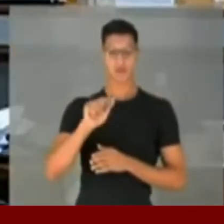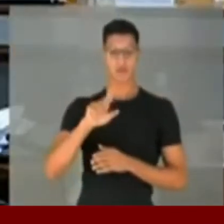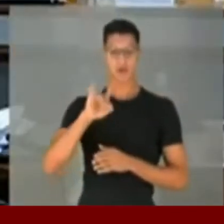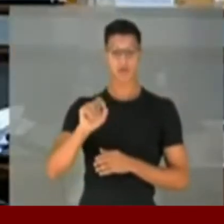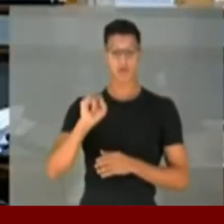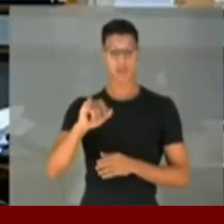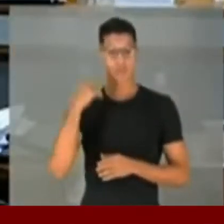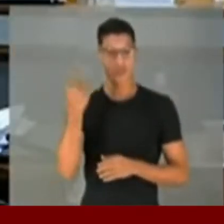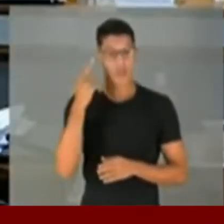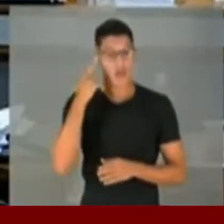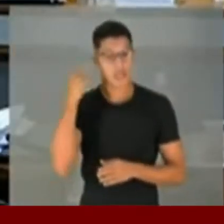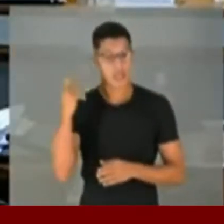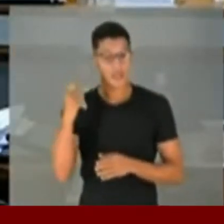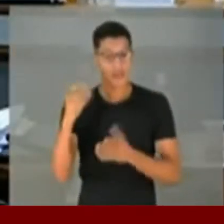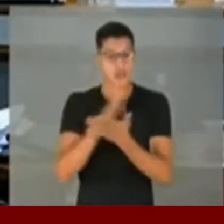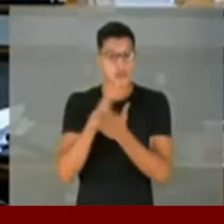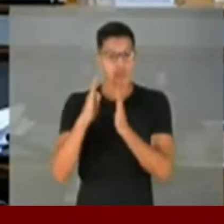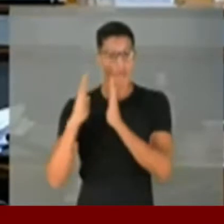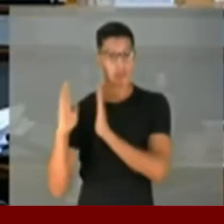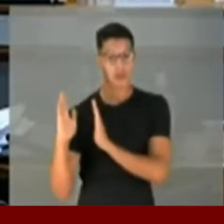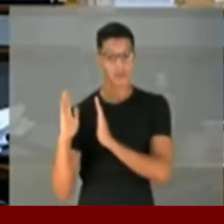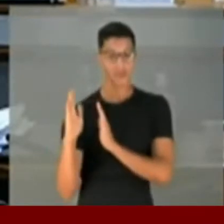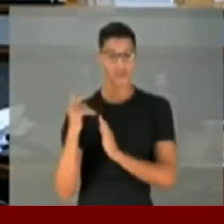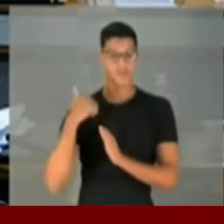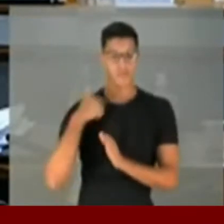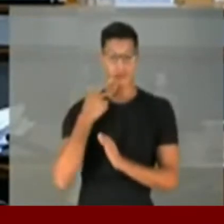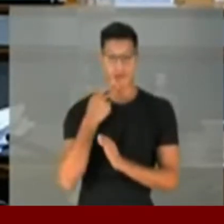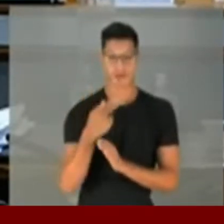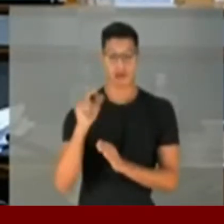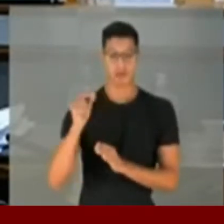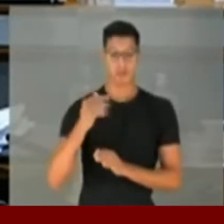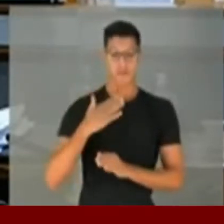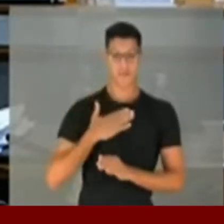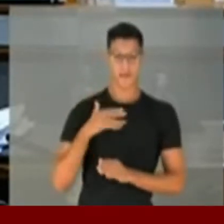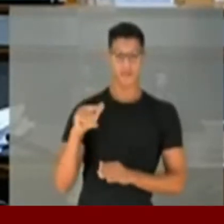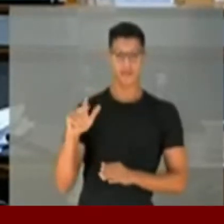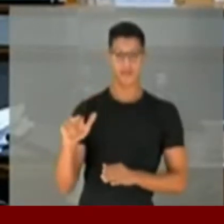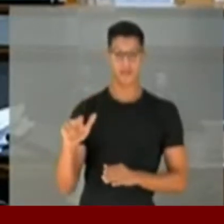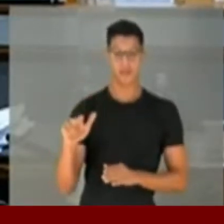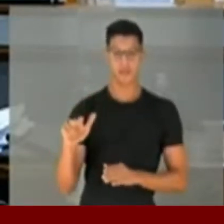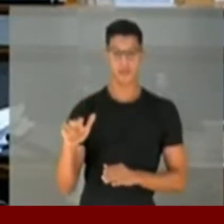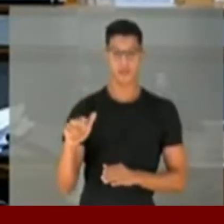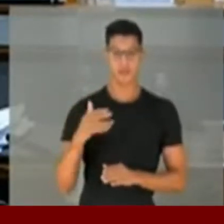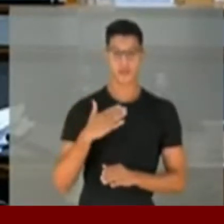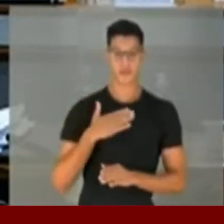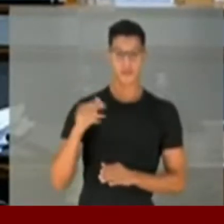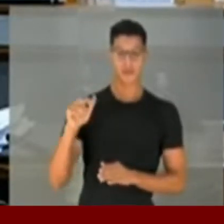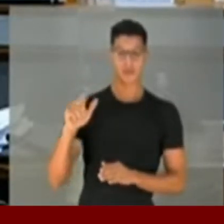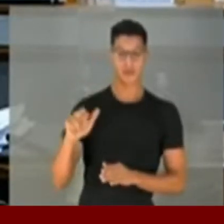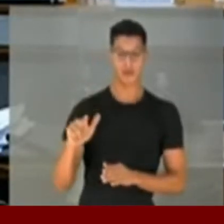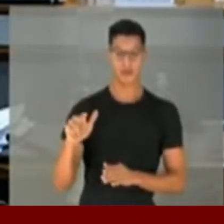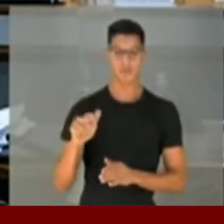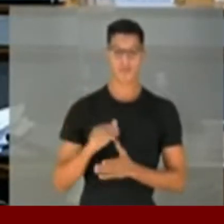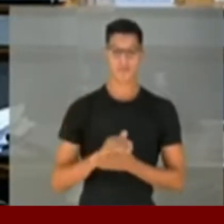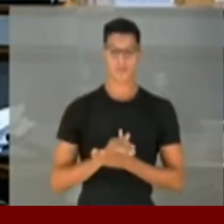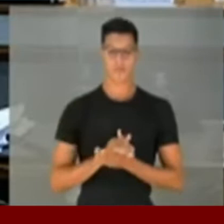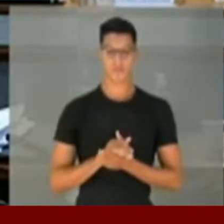se a gente prestar atenção num determinado momento, ele fala meu irmão. Não sei se os senhores prestaram atenção.